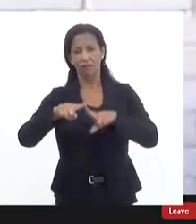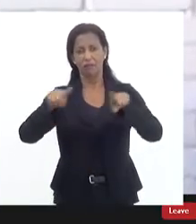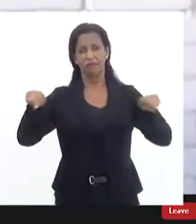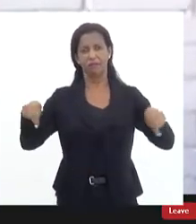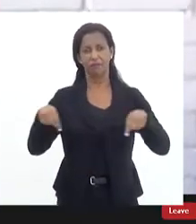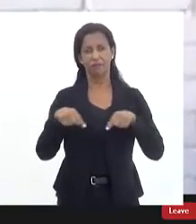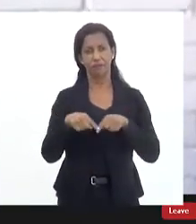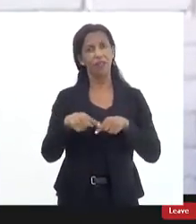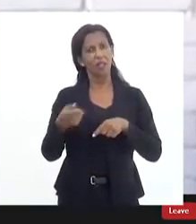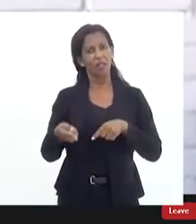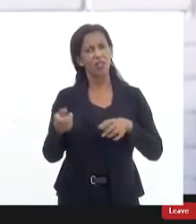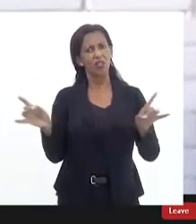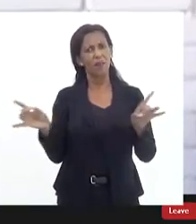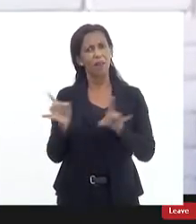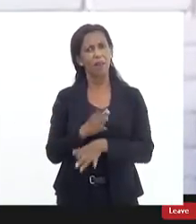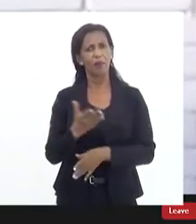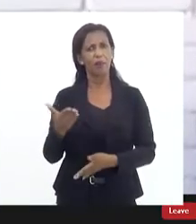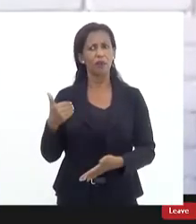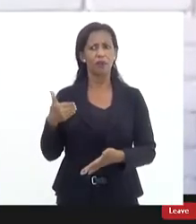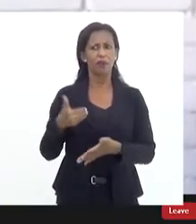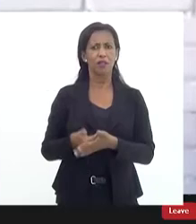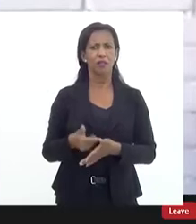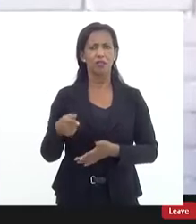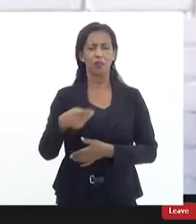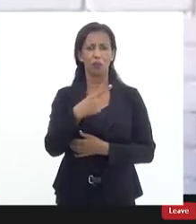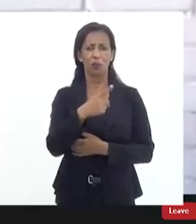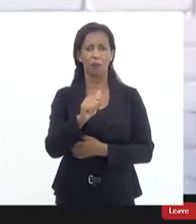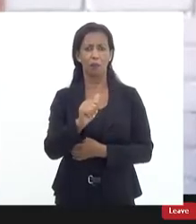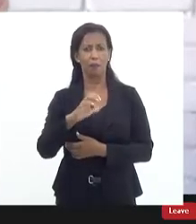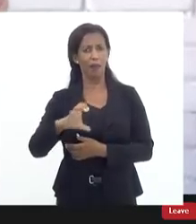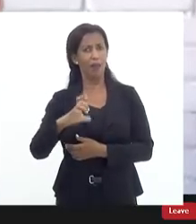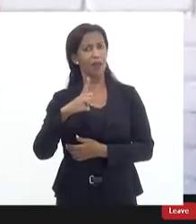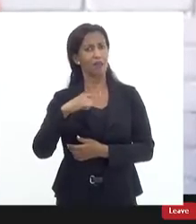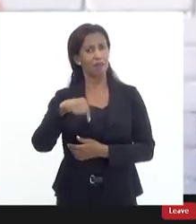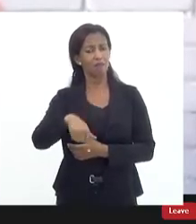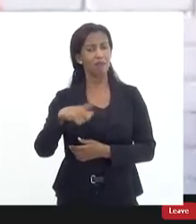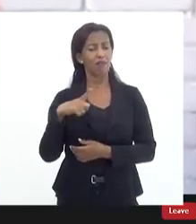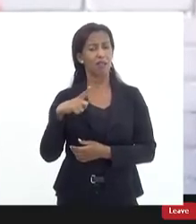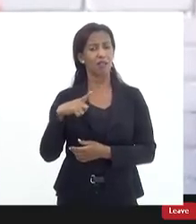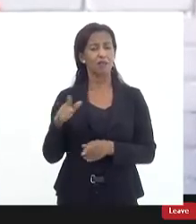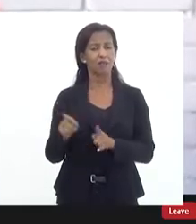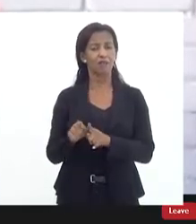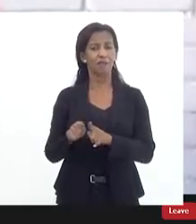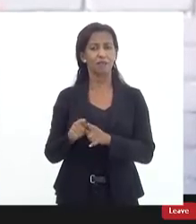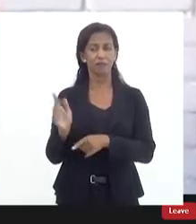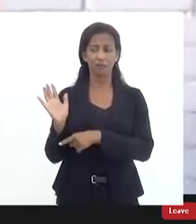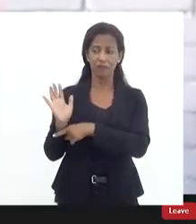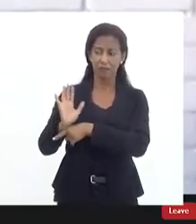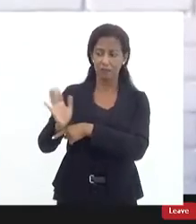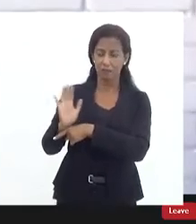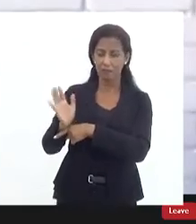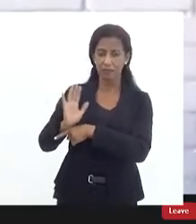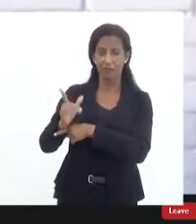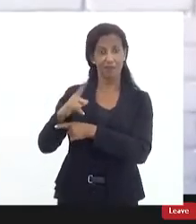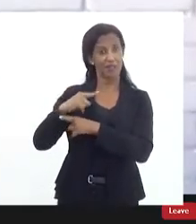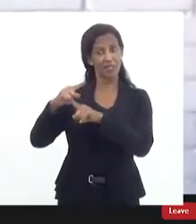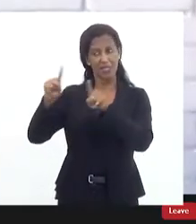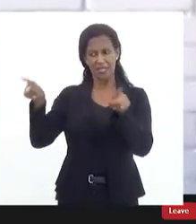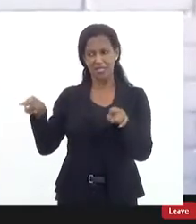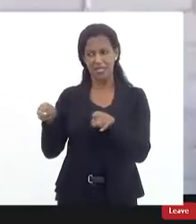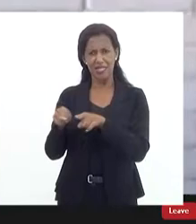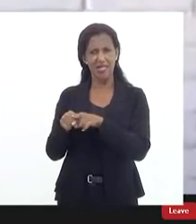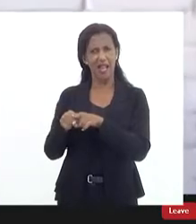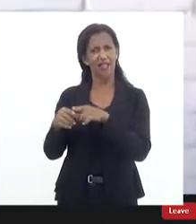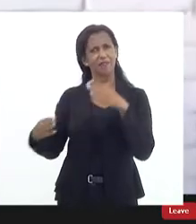e um espaço construído recentemente naquela obra do parque tem ali também um cinema que conta com duas salas que se